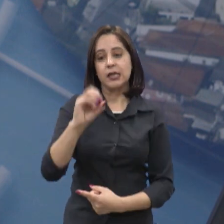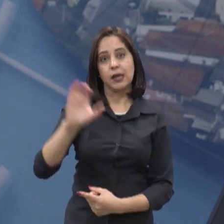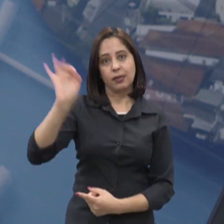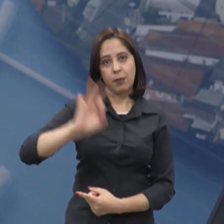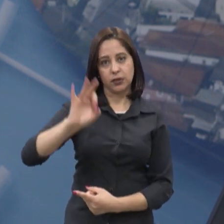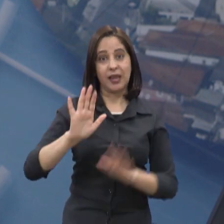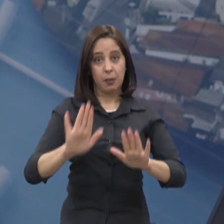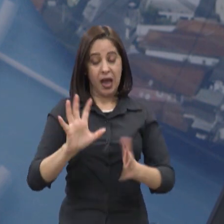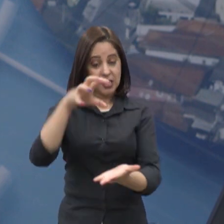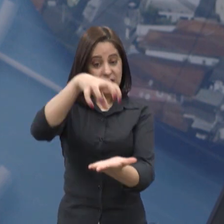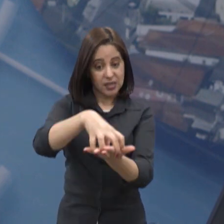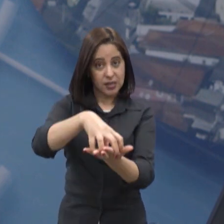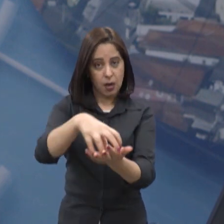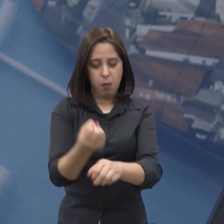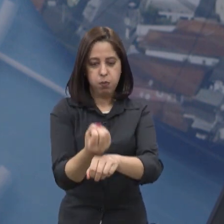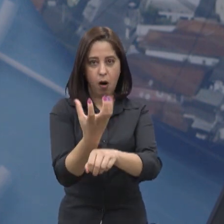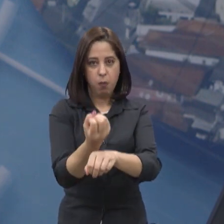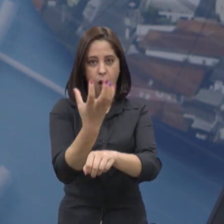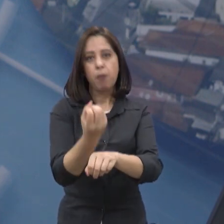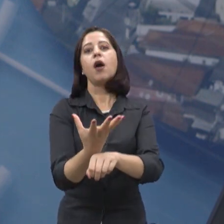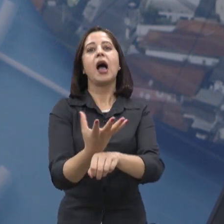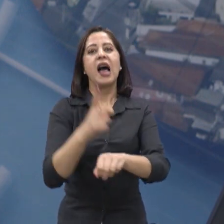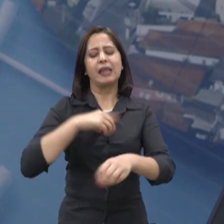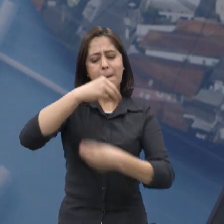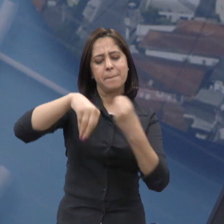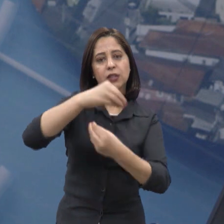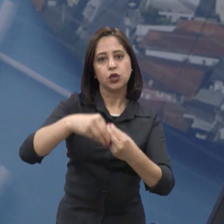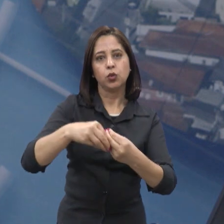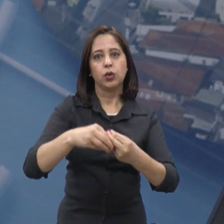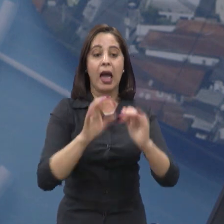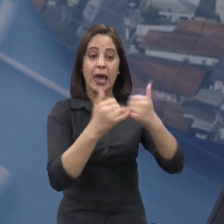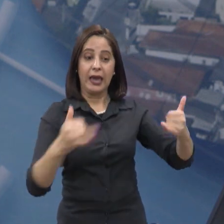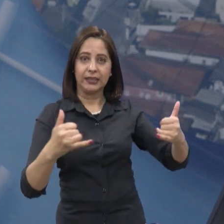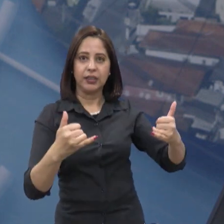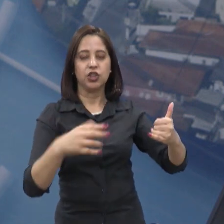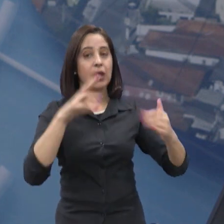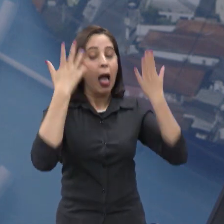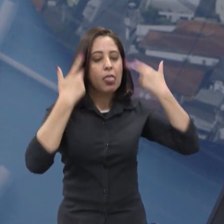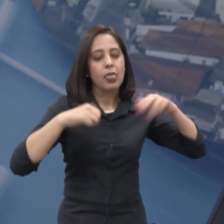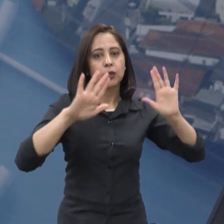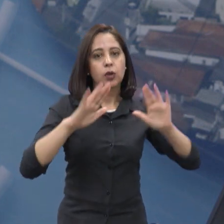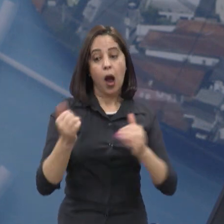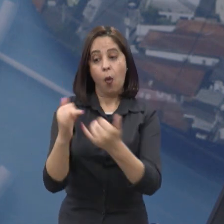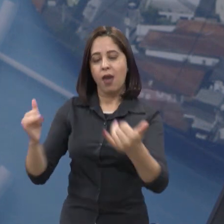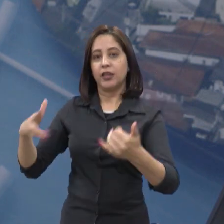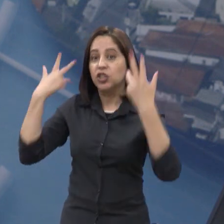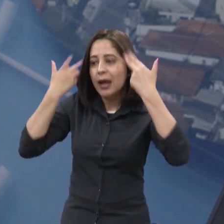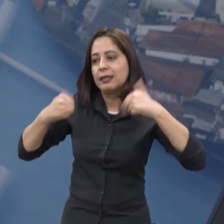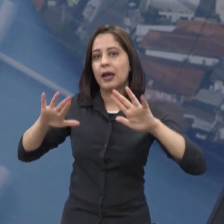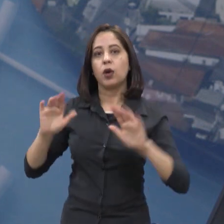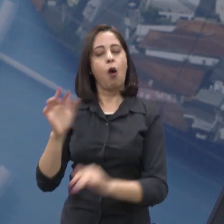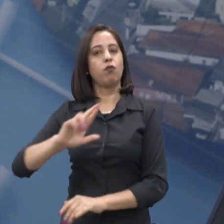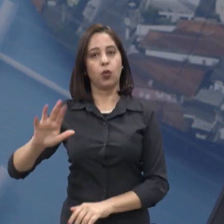matriz energética é composta por uma mistura de fontes renováveis e não renováveis. Segundo o Anuário Estatístico